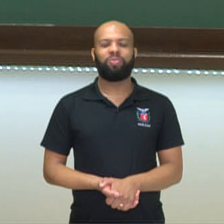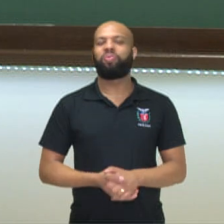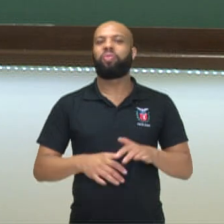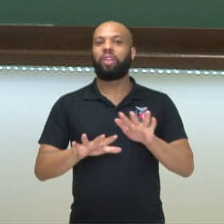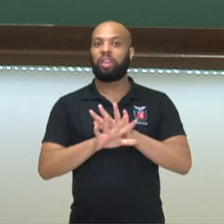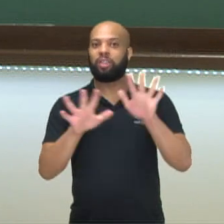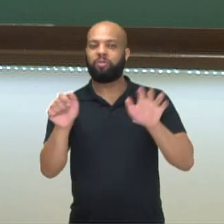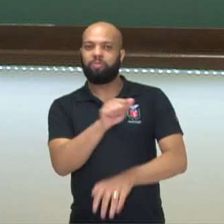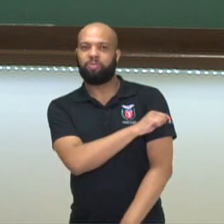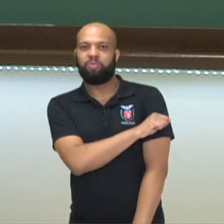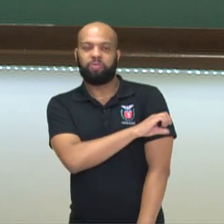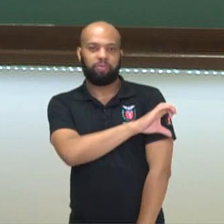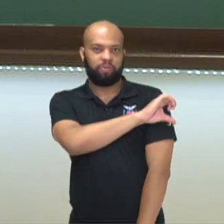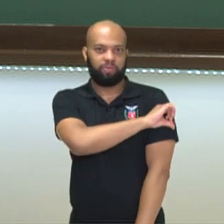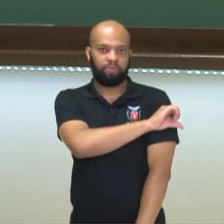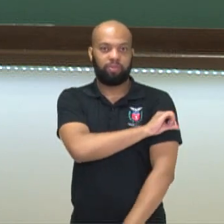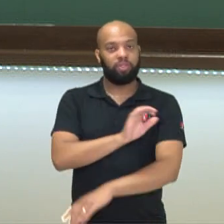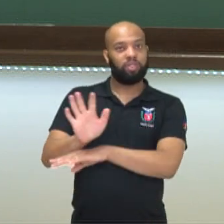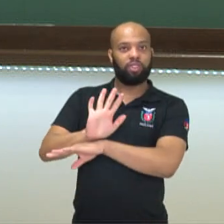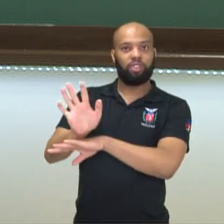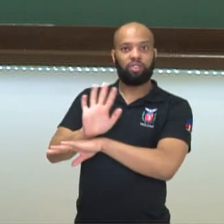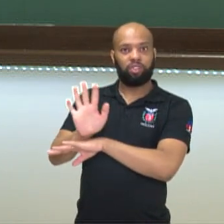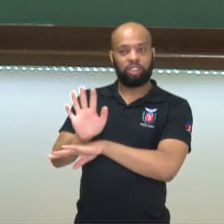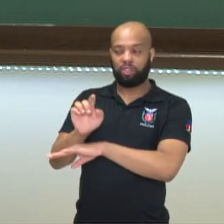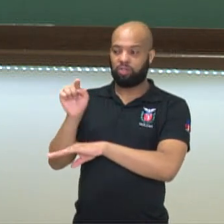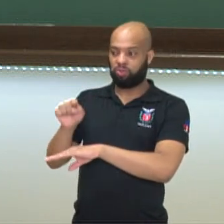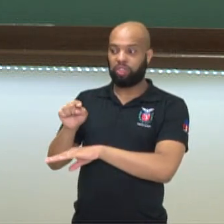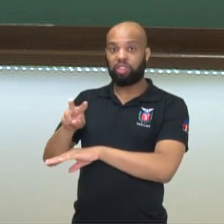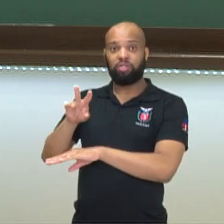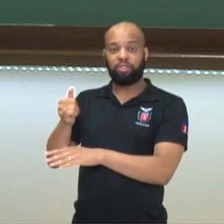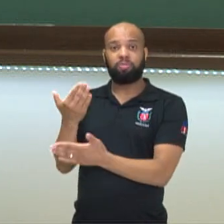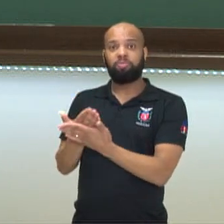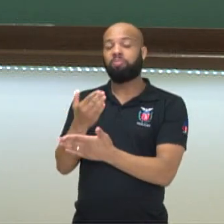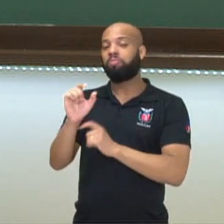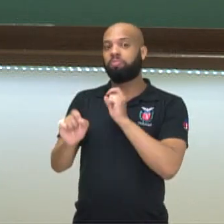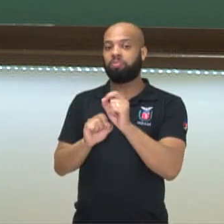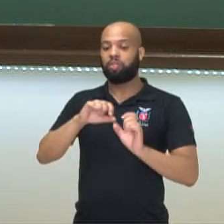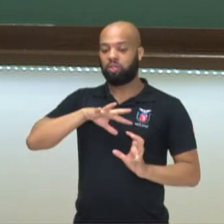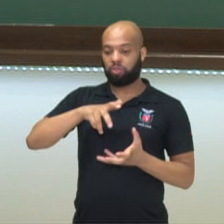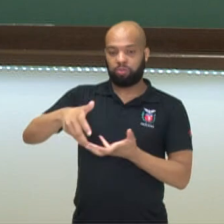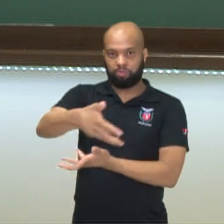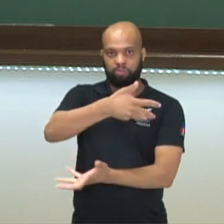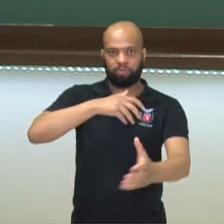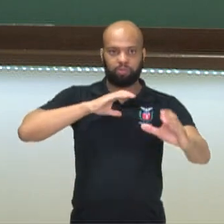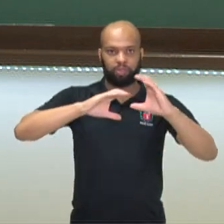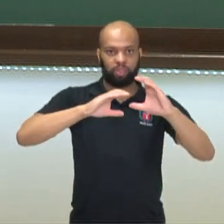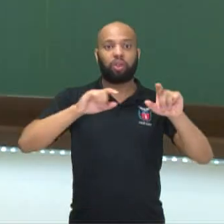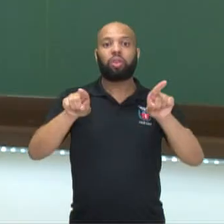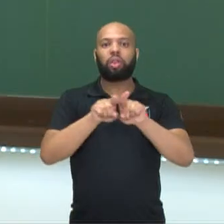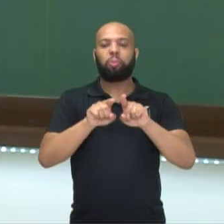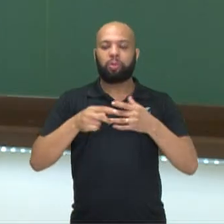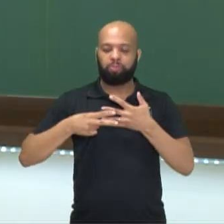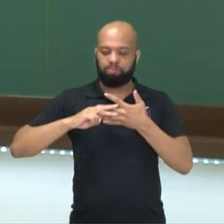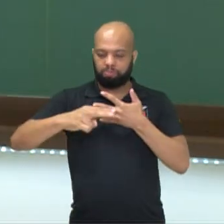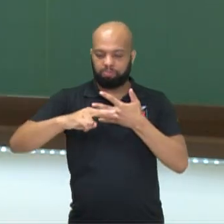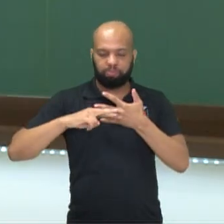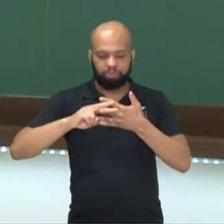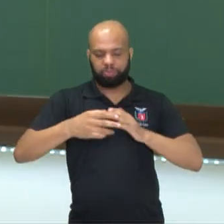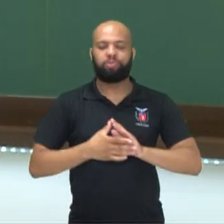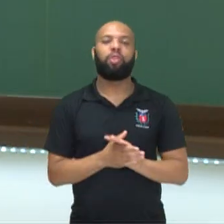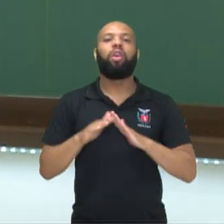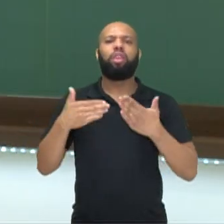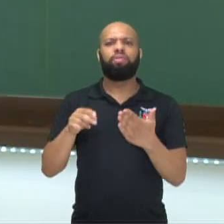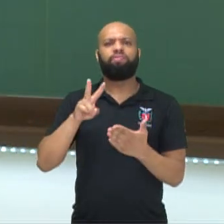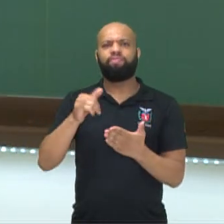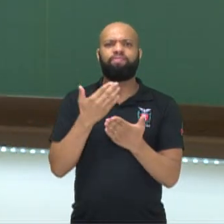Olá, estudantes do nono ano! Nesse vídeo vamos falar sobre a globalização e os seus efeitos. Para isso, para que a gente possa discutir